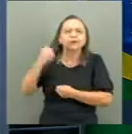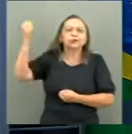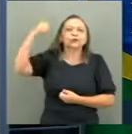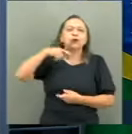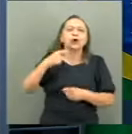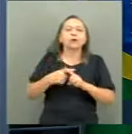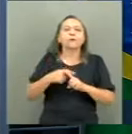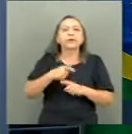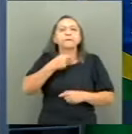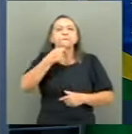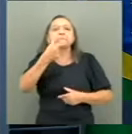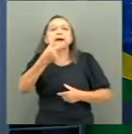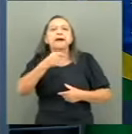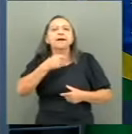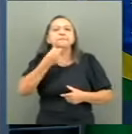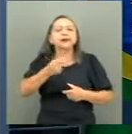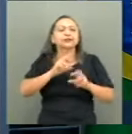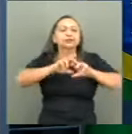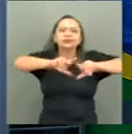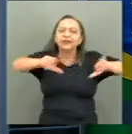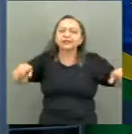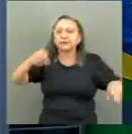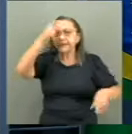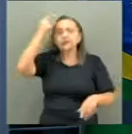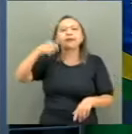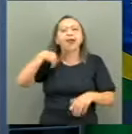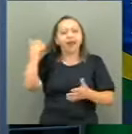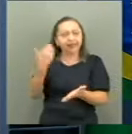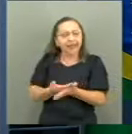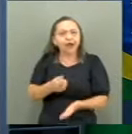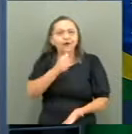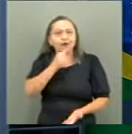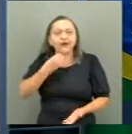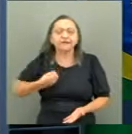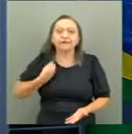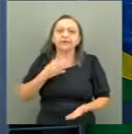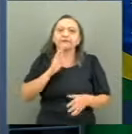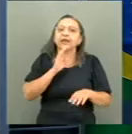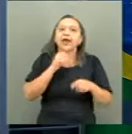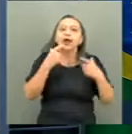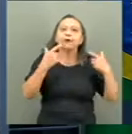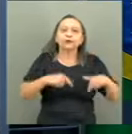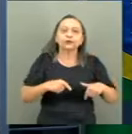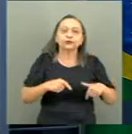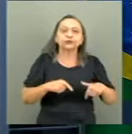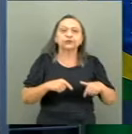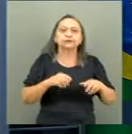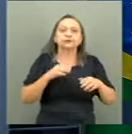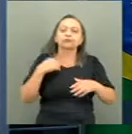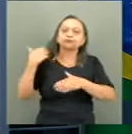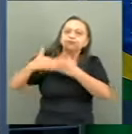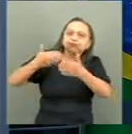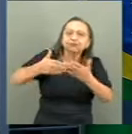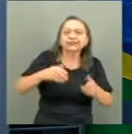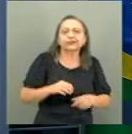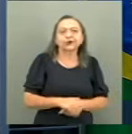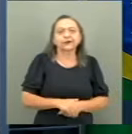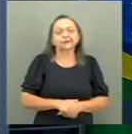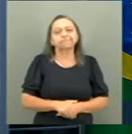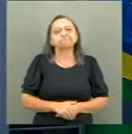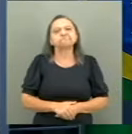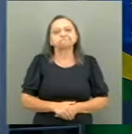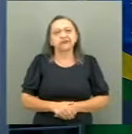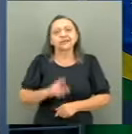dos sotaques diversos, gente que ainda vive sobre os grilhões contemporâneos. Senhor presidente,